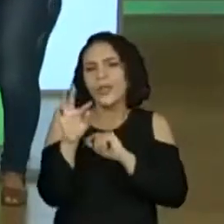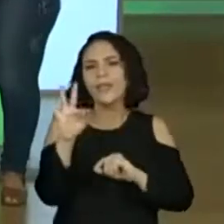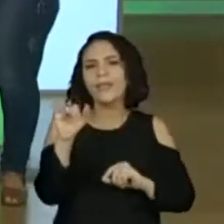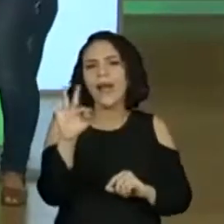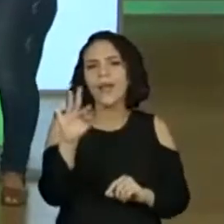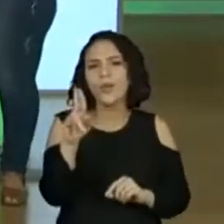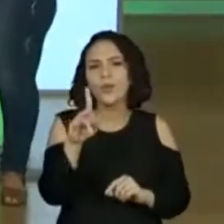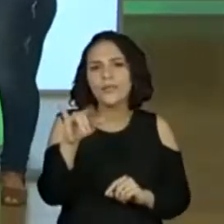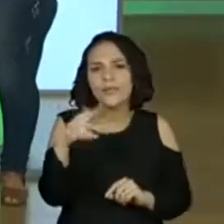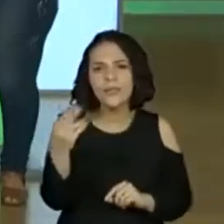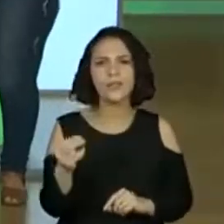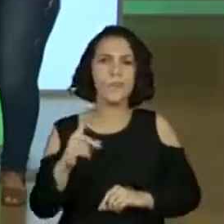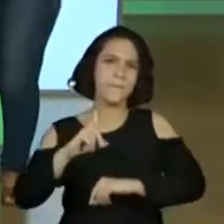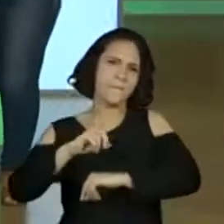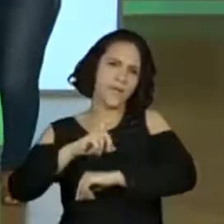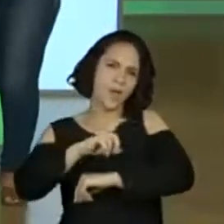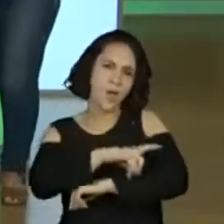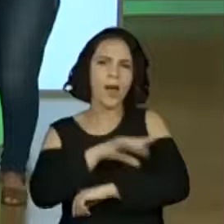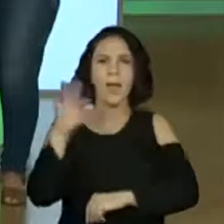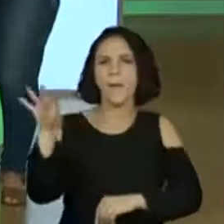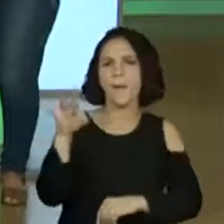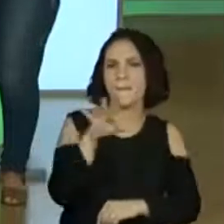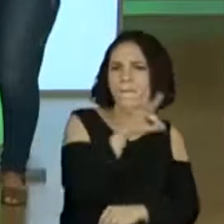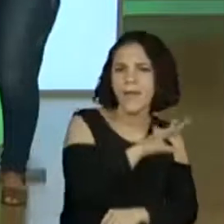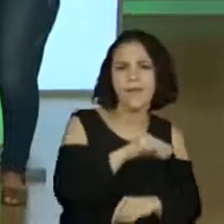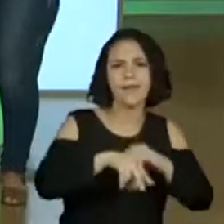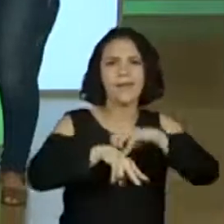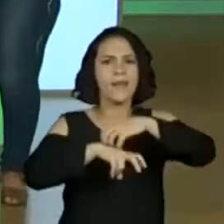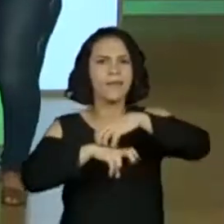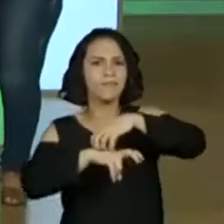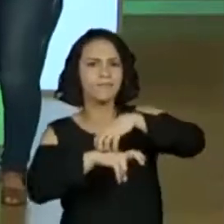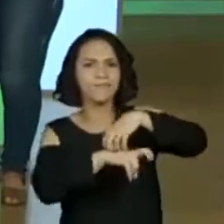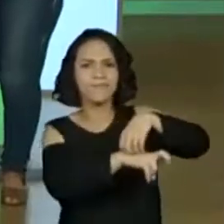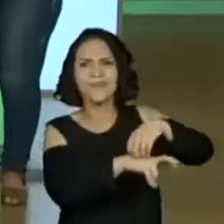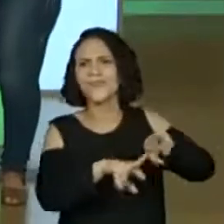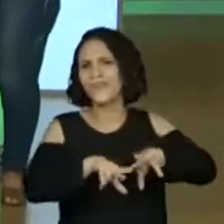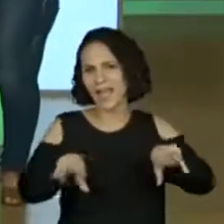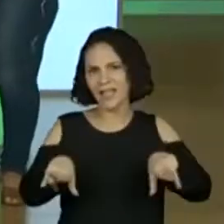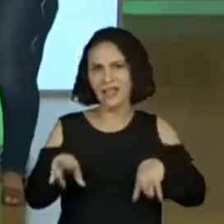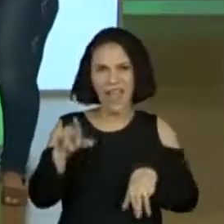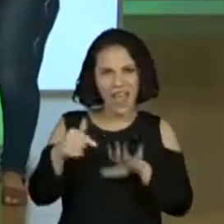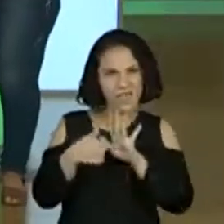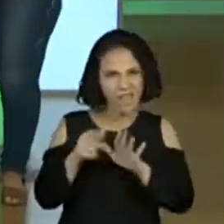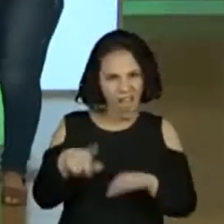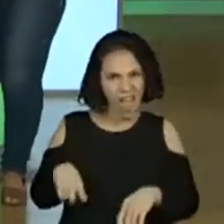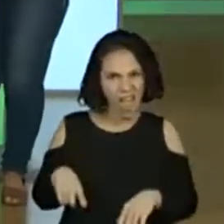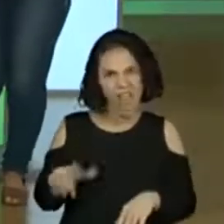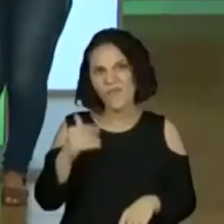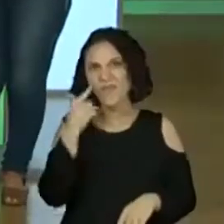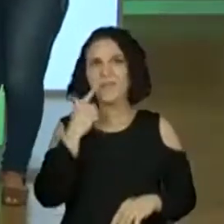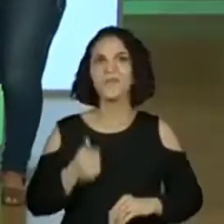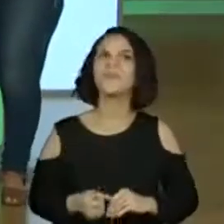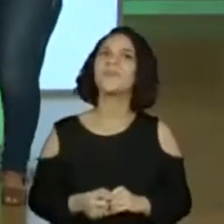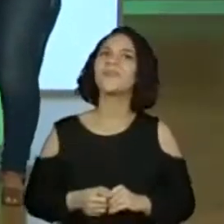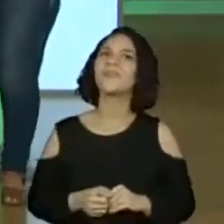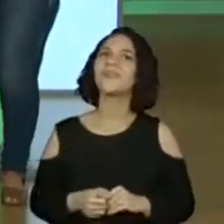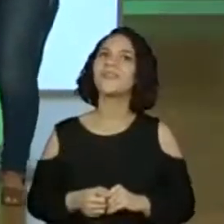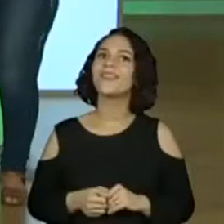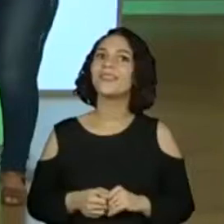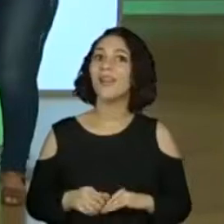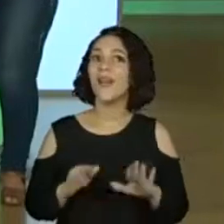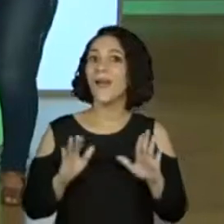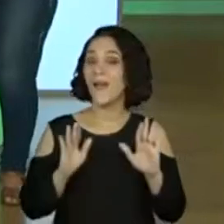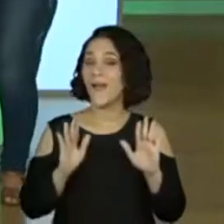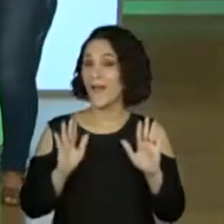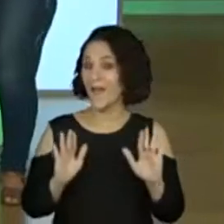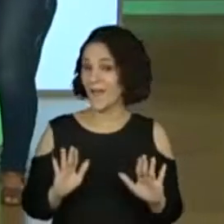abelha. Tem minhoca, tem caramujo. Ixi, são esses personagens que vão aparecer aí? Vamos ver. Vamos ver? O título